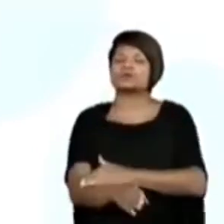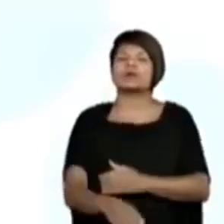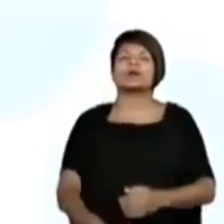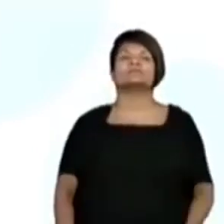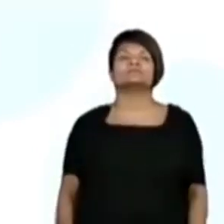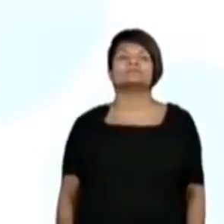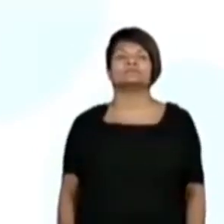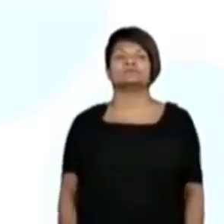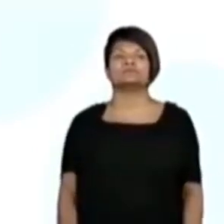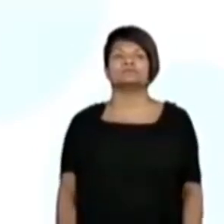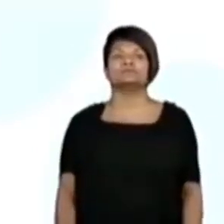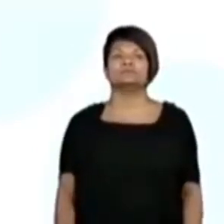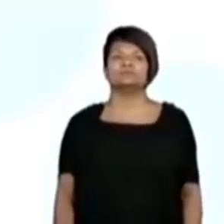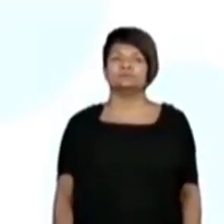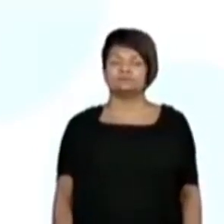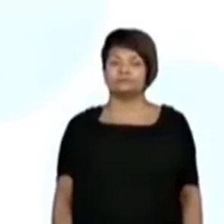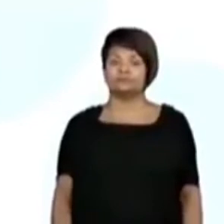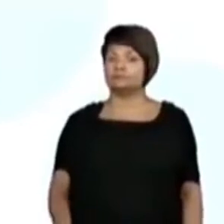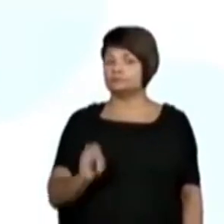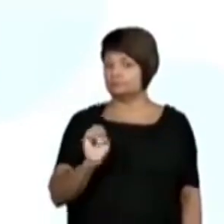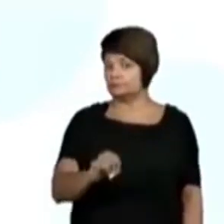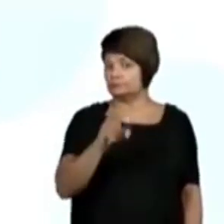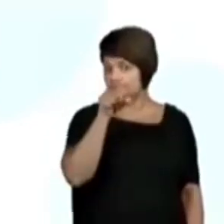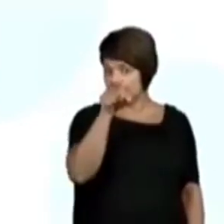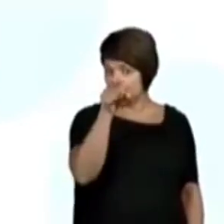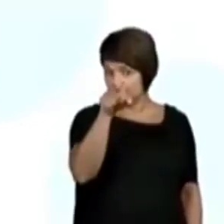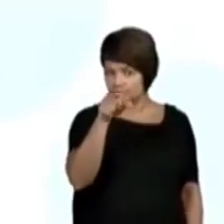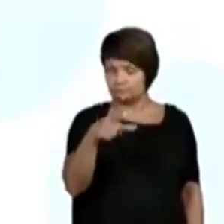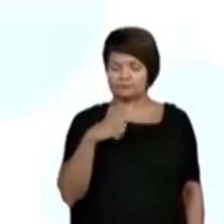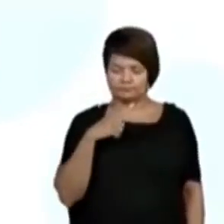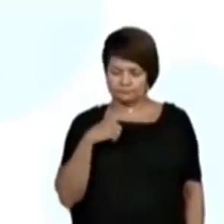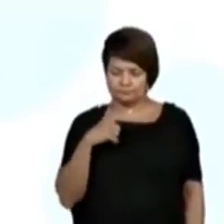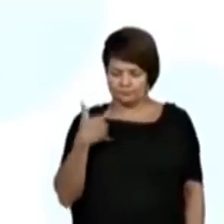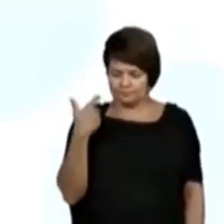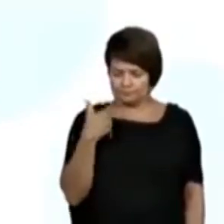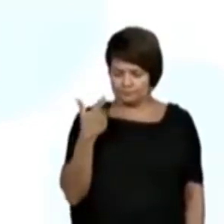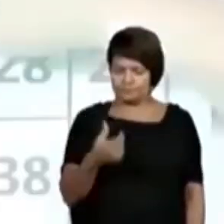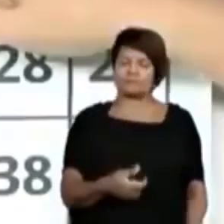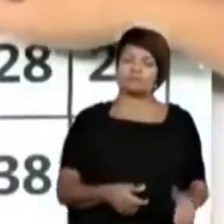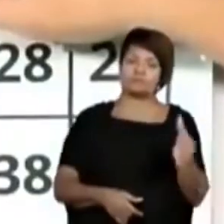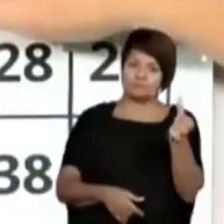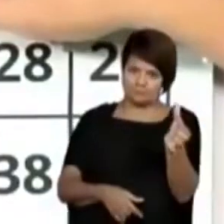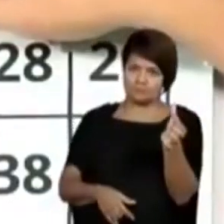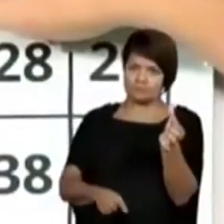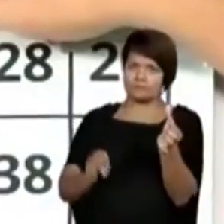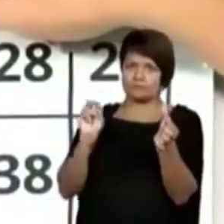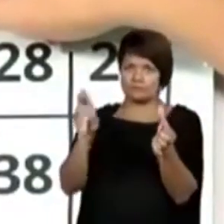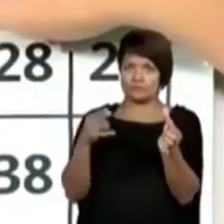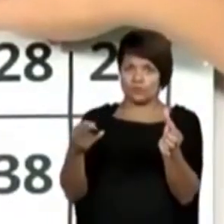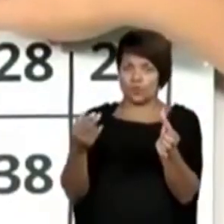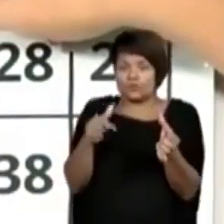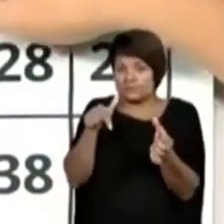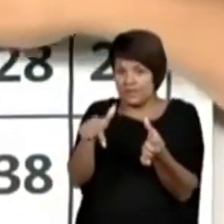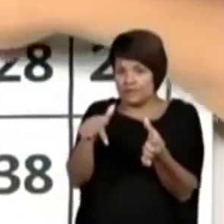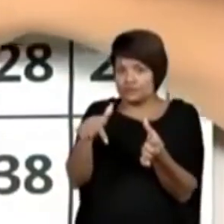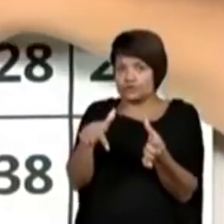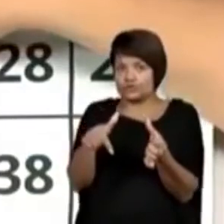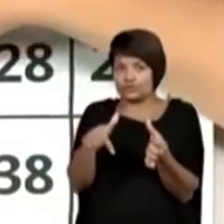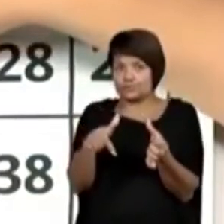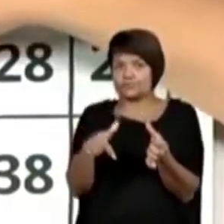no quadro. Se você tem 6 ou 7 anos,